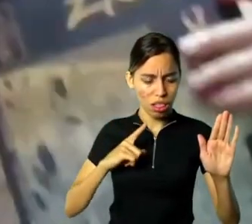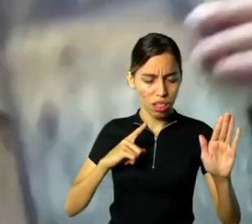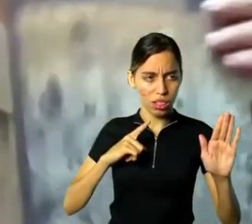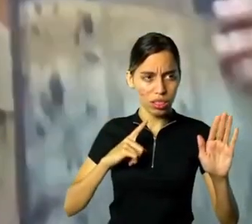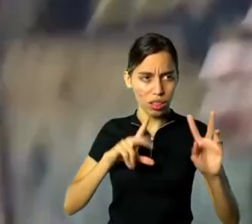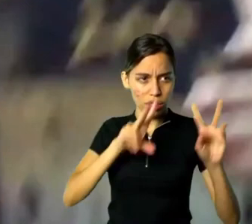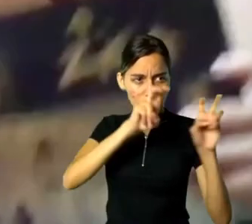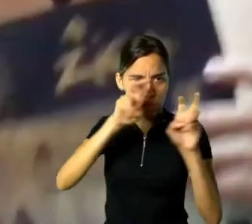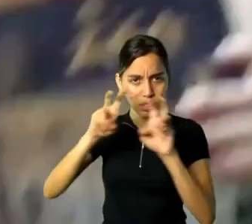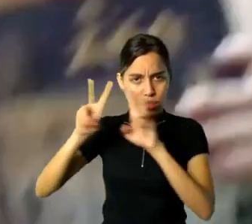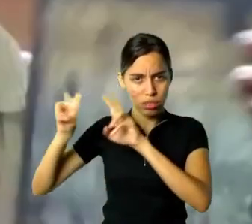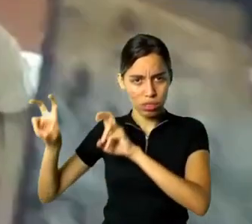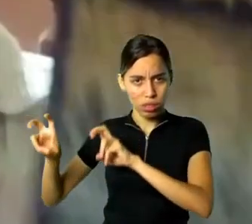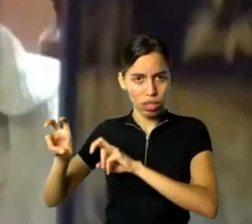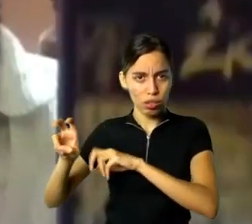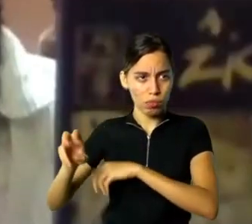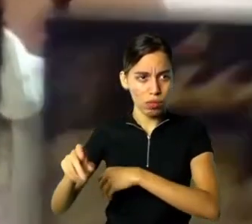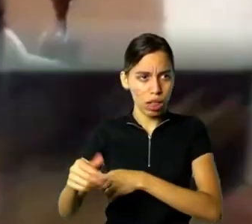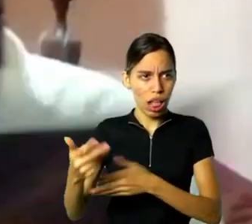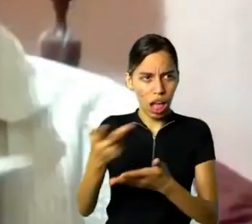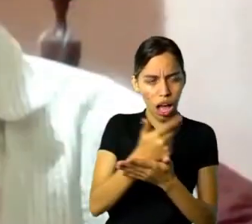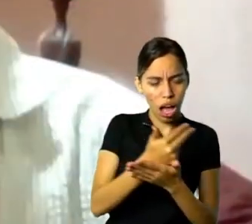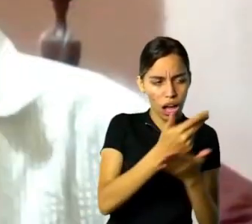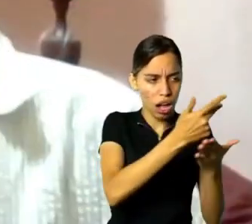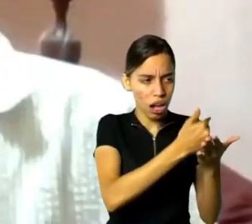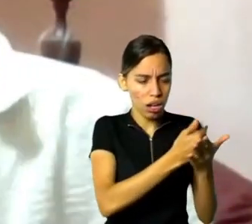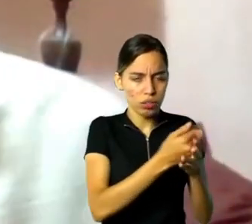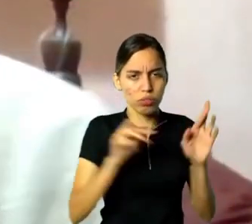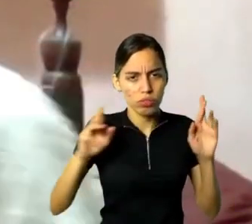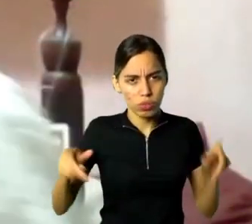temas. E literatura também.